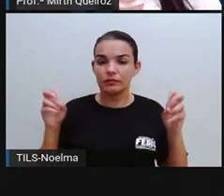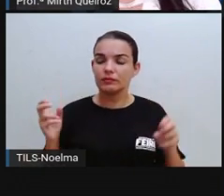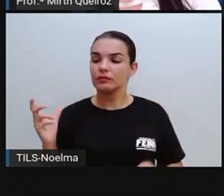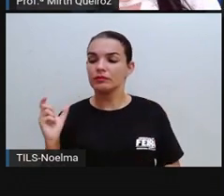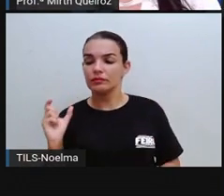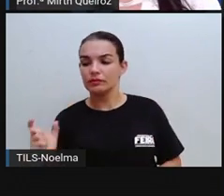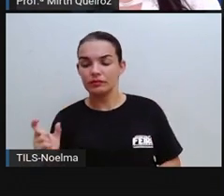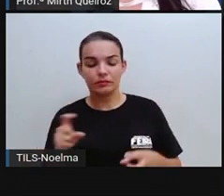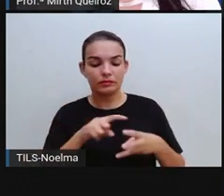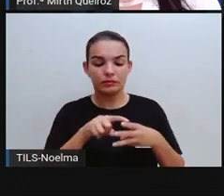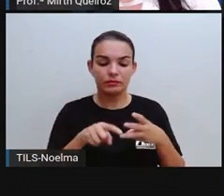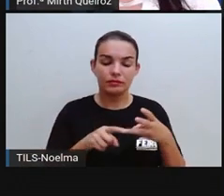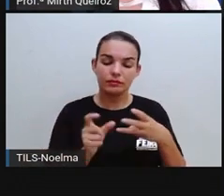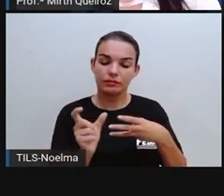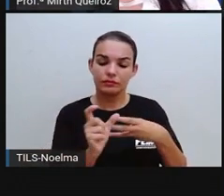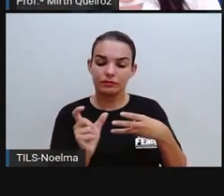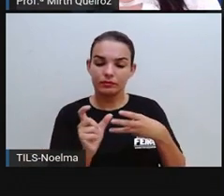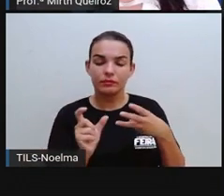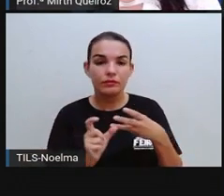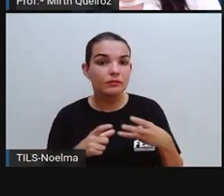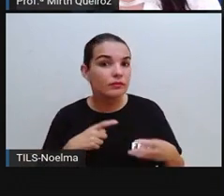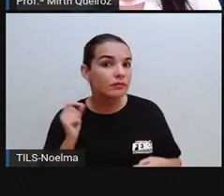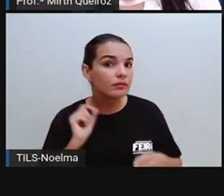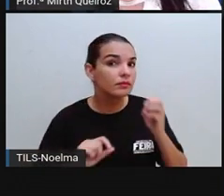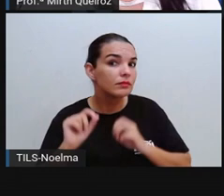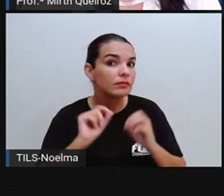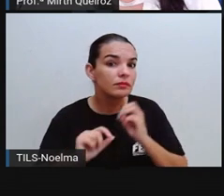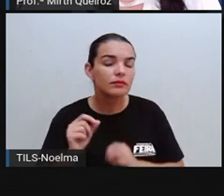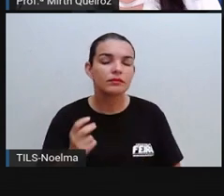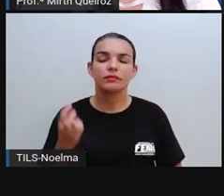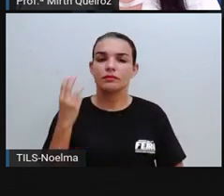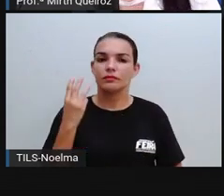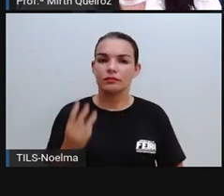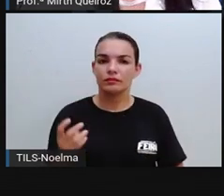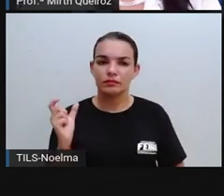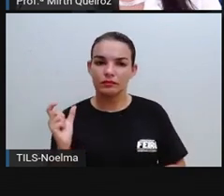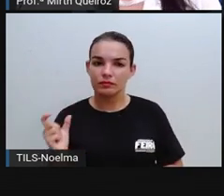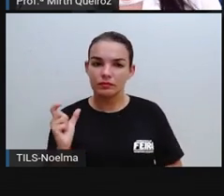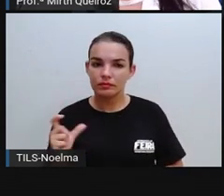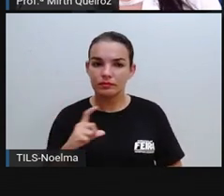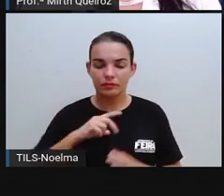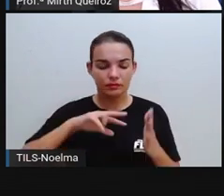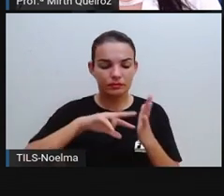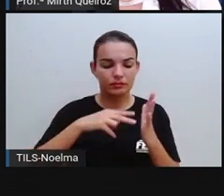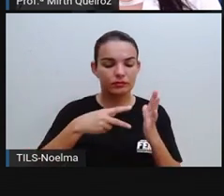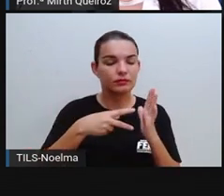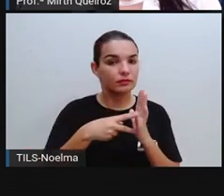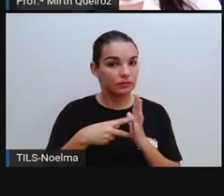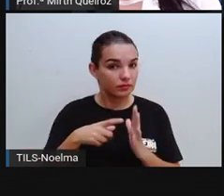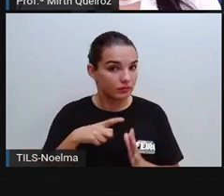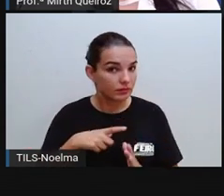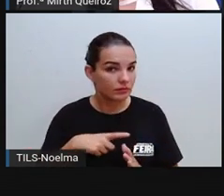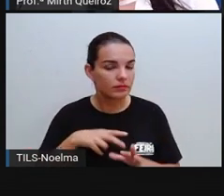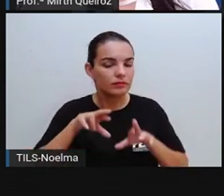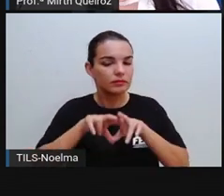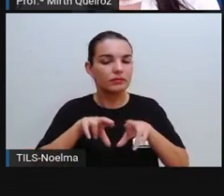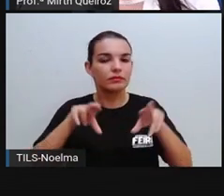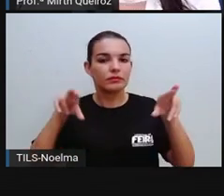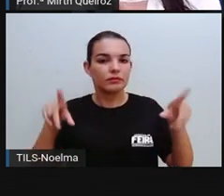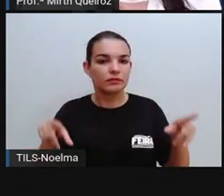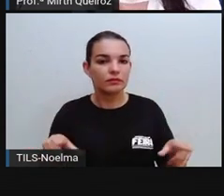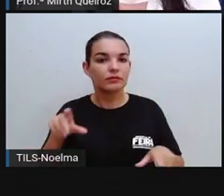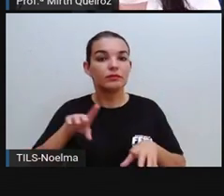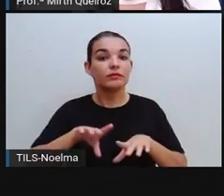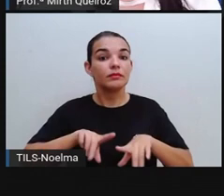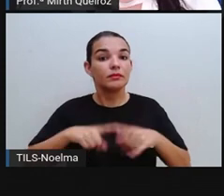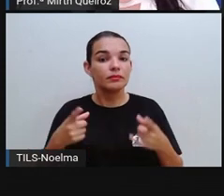sendo utilizado em nossa sociedade, que às vezes a gente se perde nos significados. São termos com significado diferente, embora